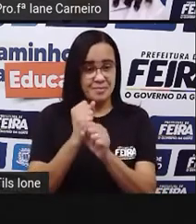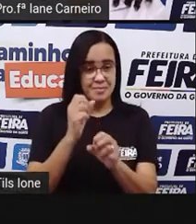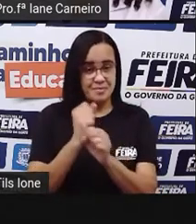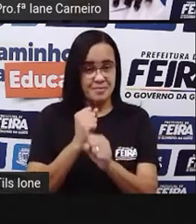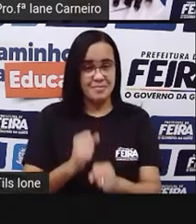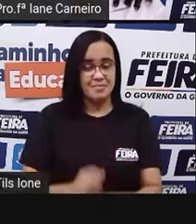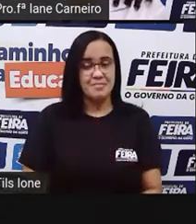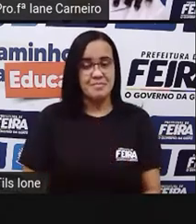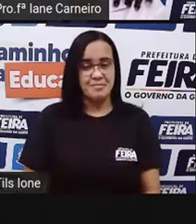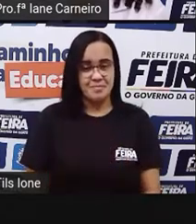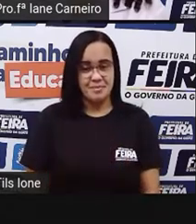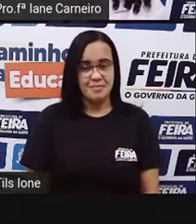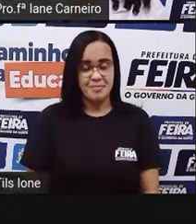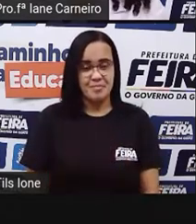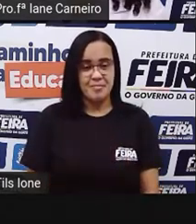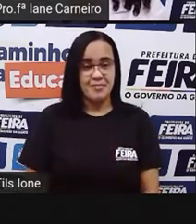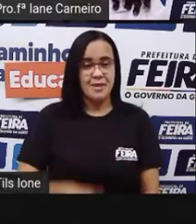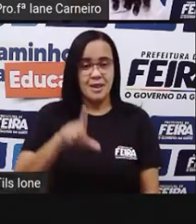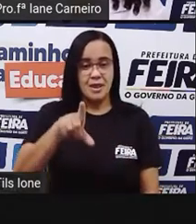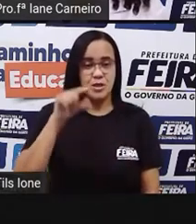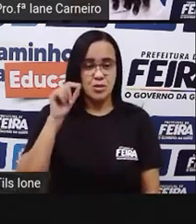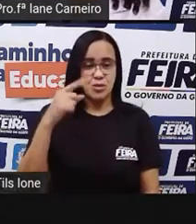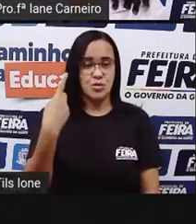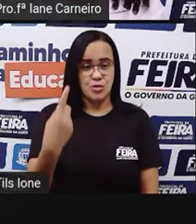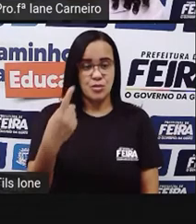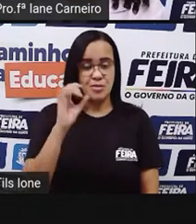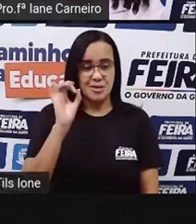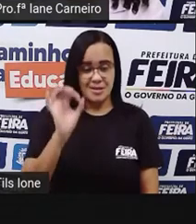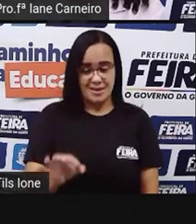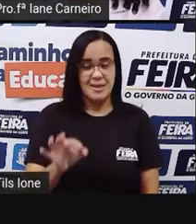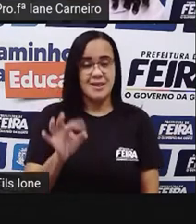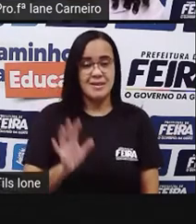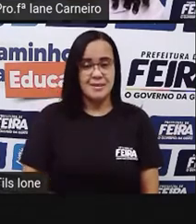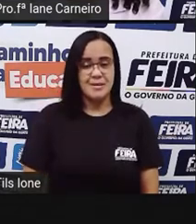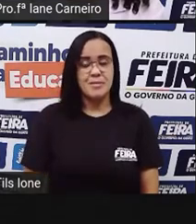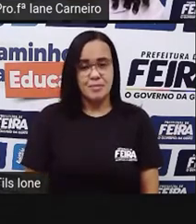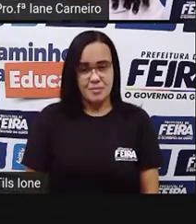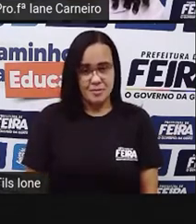Eu tenho que adivinhar a carta. Olha, essa aqui, ó. Ai, cadê ela? Ai.